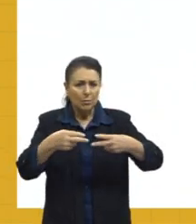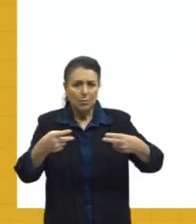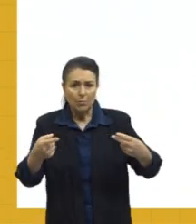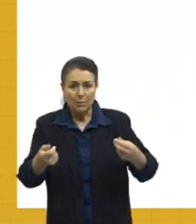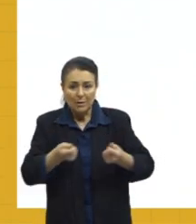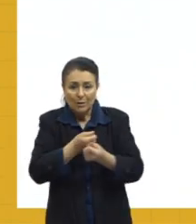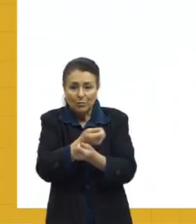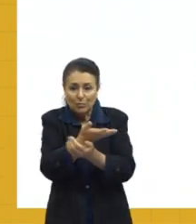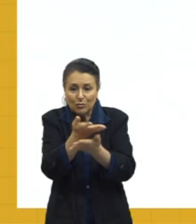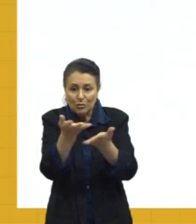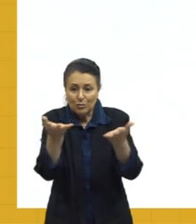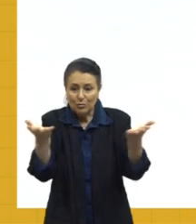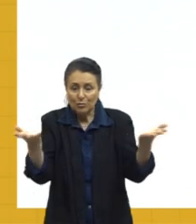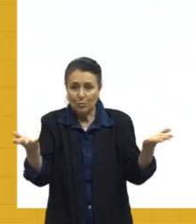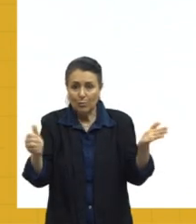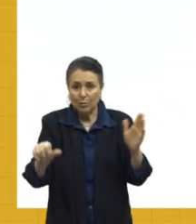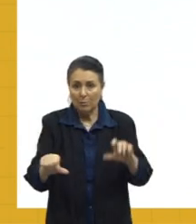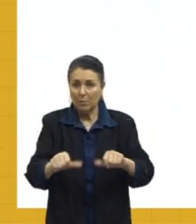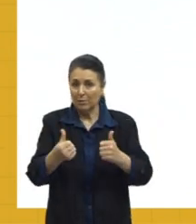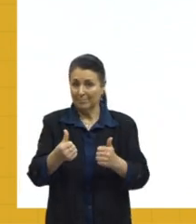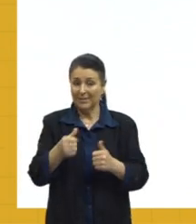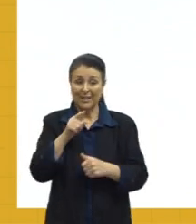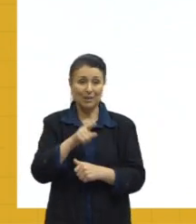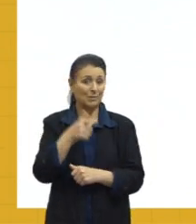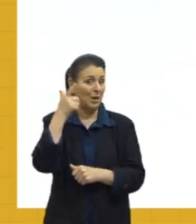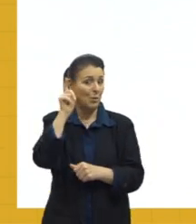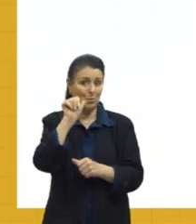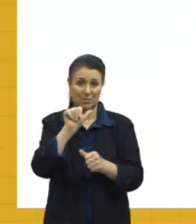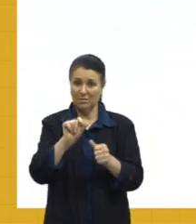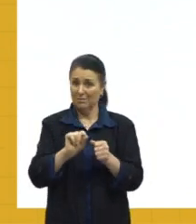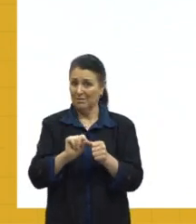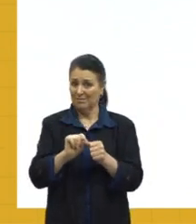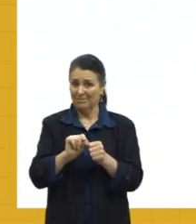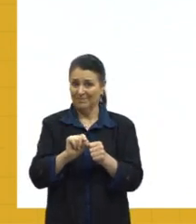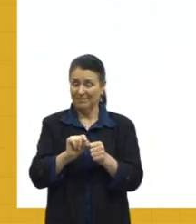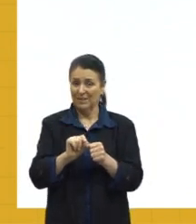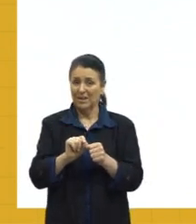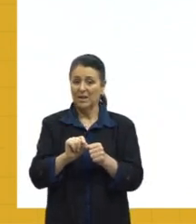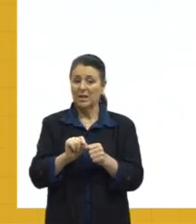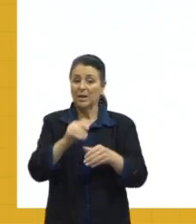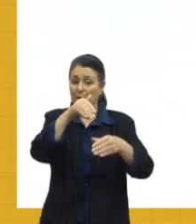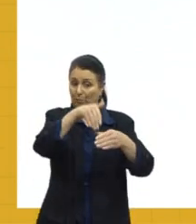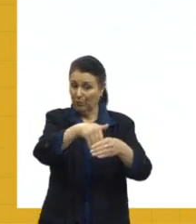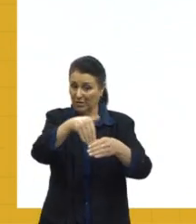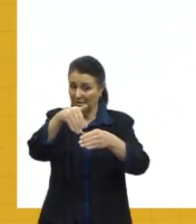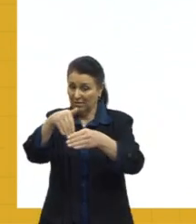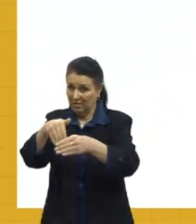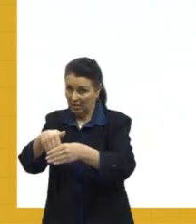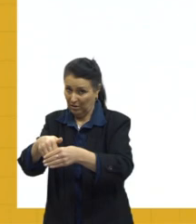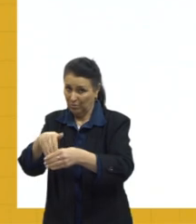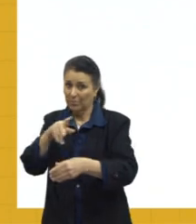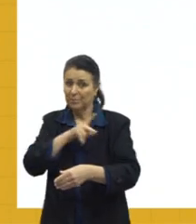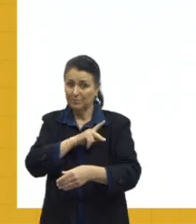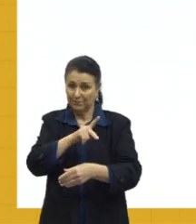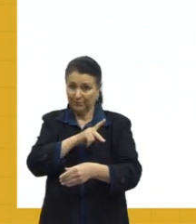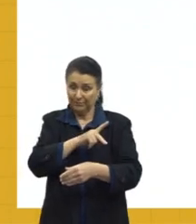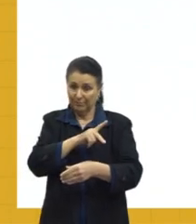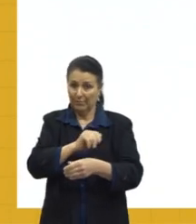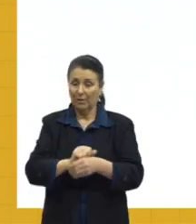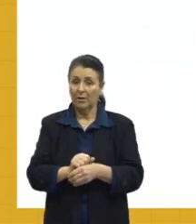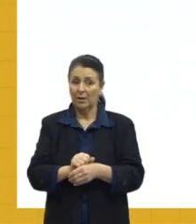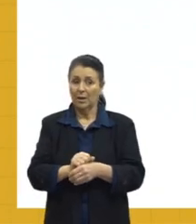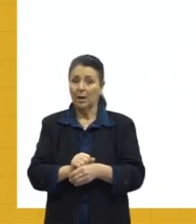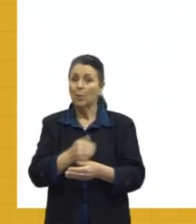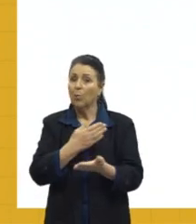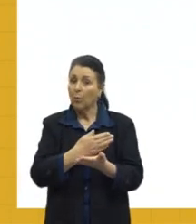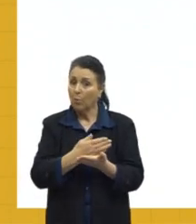acontecendo lá? Ele não está conseguindo fazer isso. Ao mesmo tempo que ele foi eleito, tá, pessoal, ao mesmo tempo que ele chegou